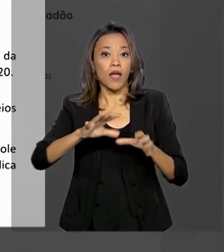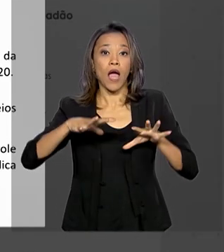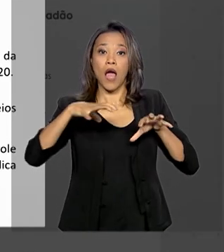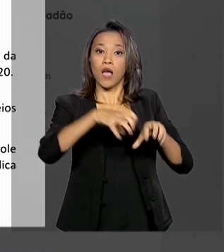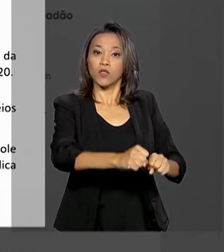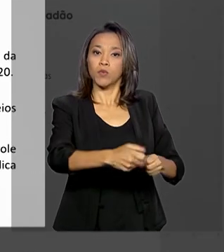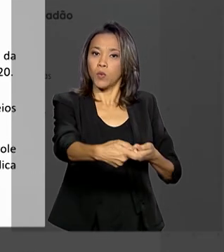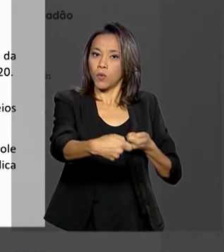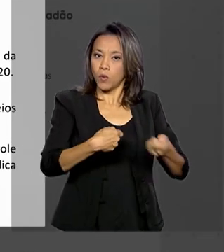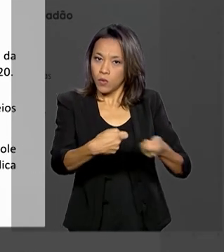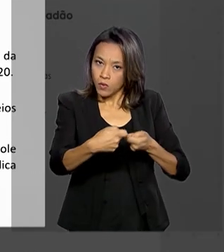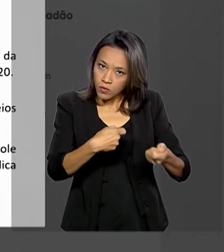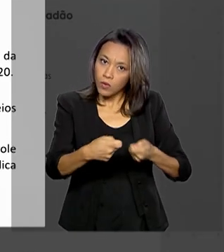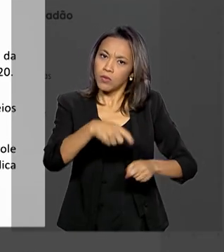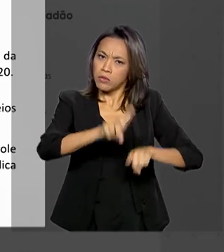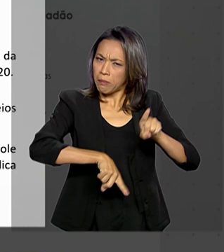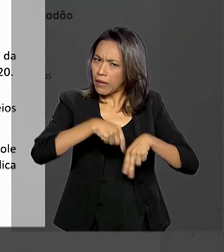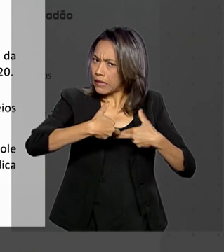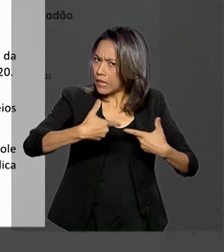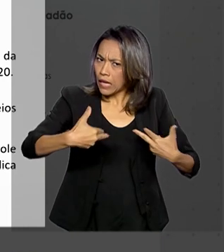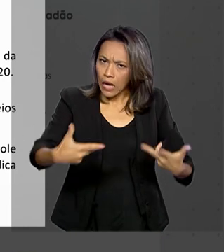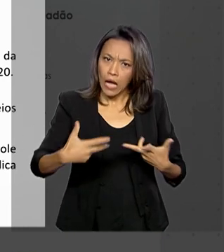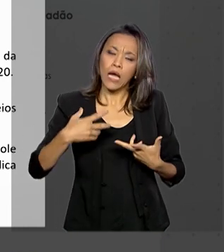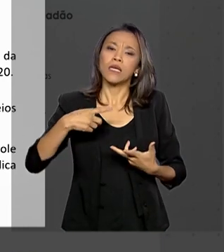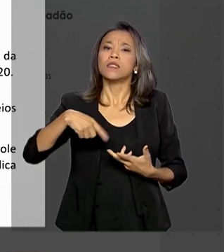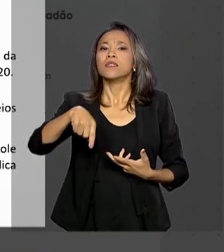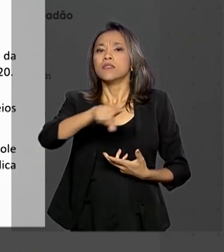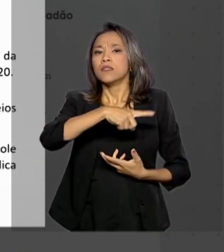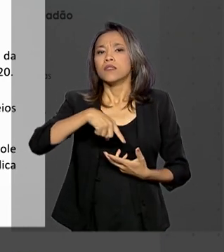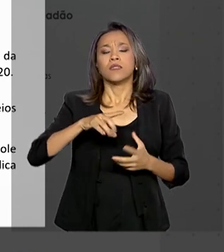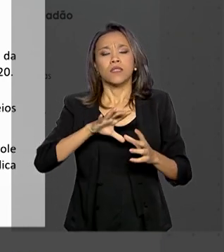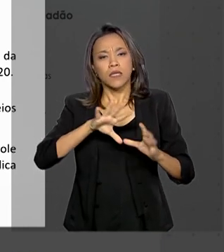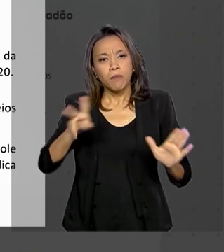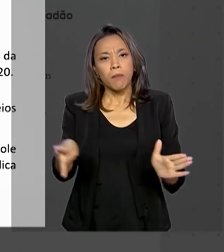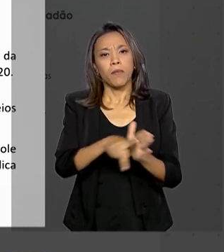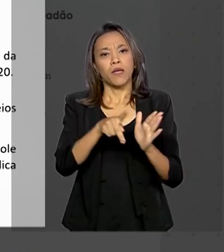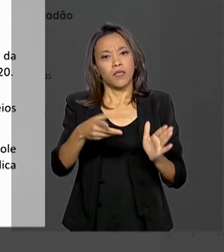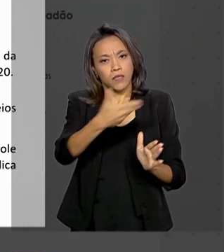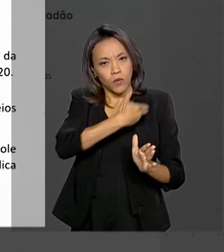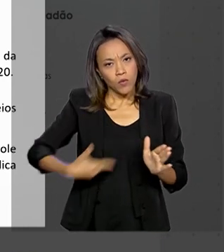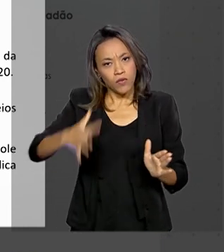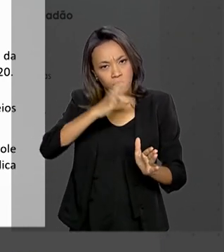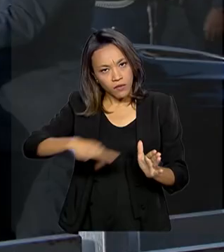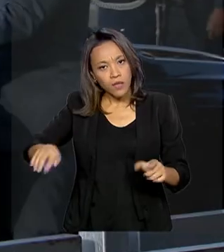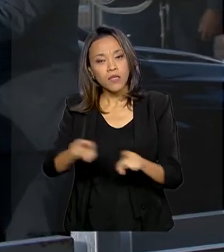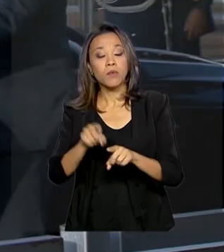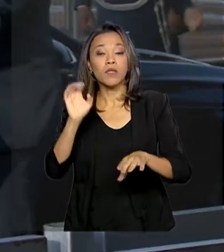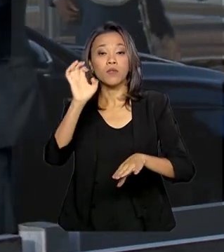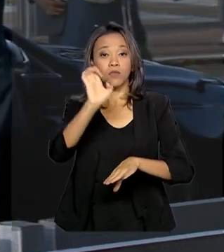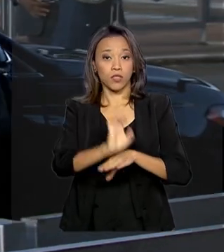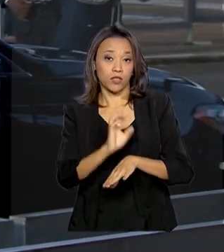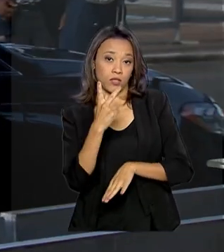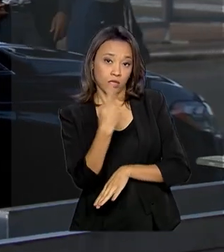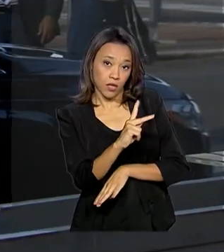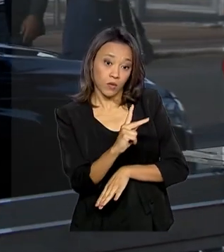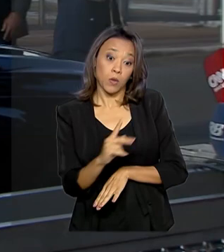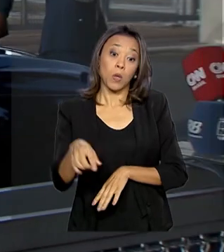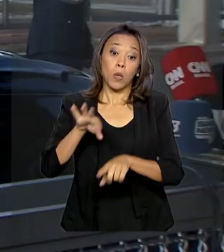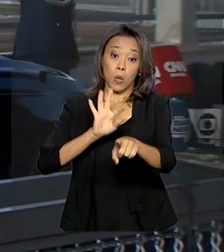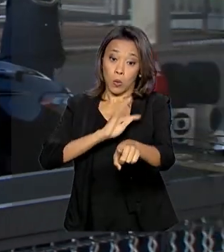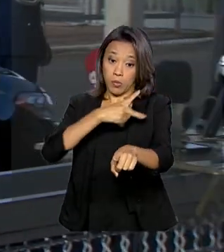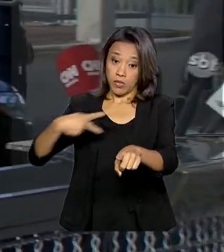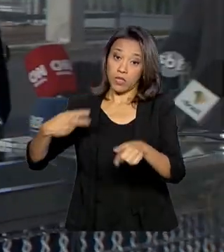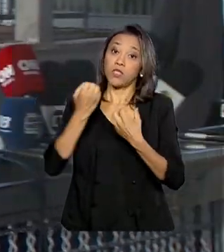militares e dos equipamentos que pertencem aos órgãos de segurança pública federais e estaduais. O presidente defendeu a